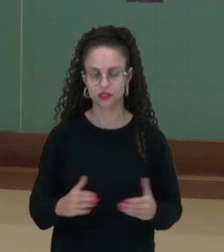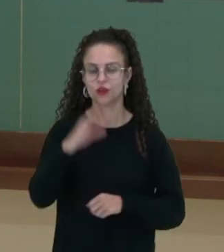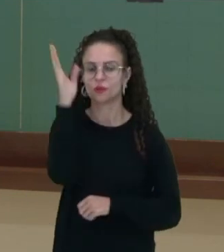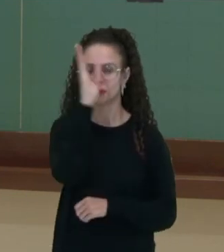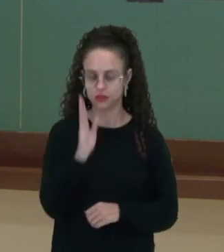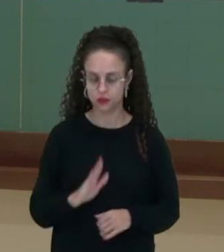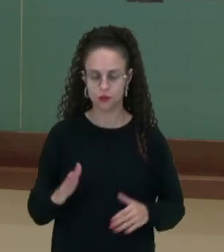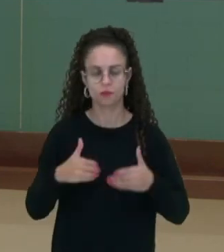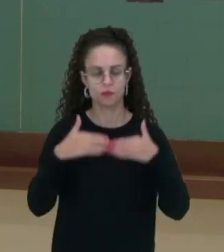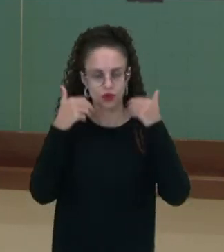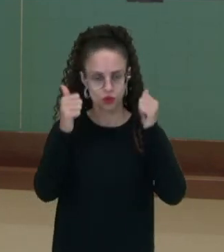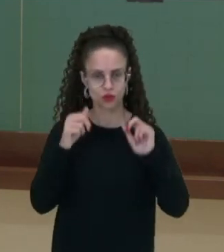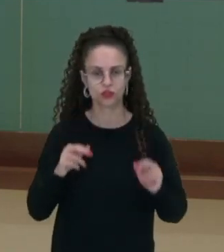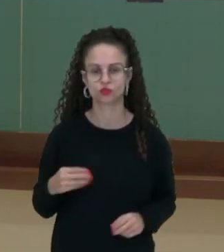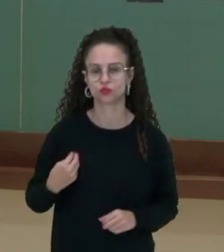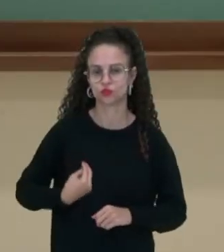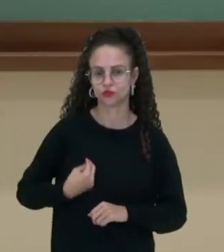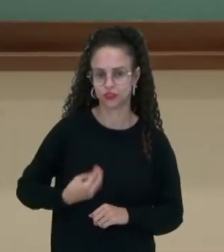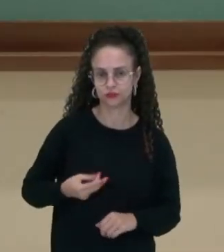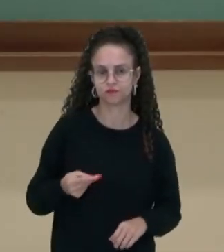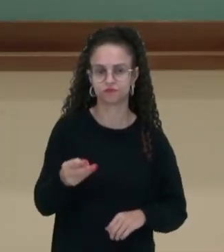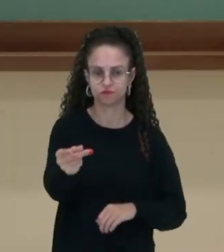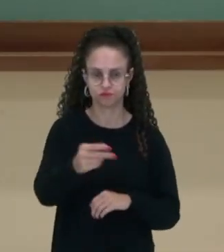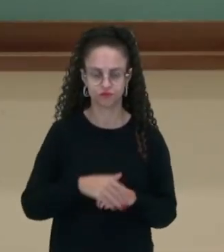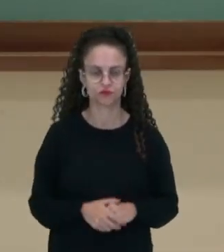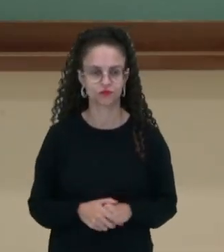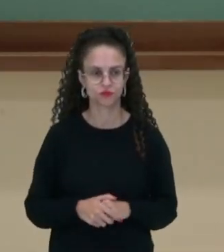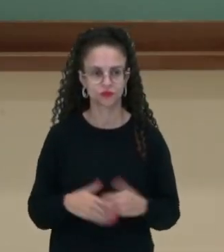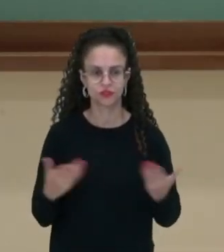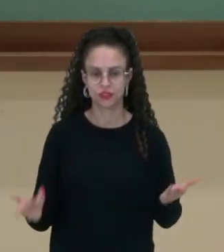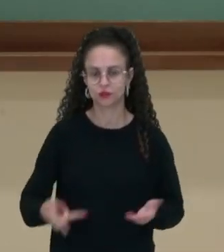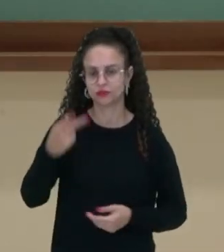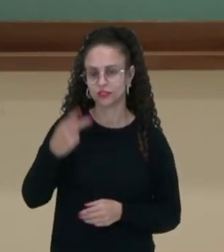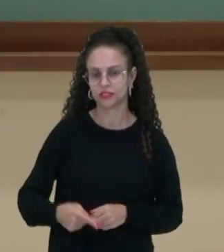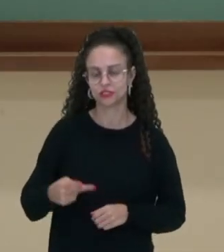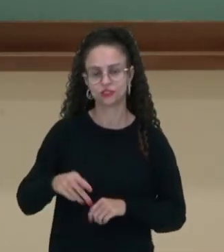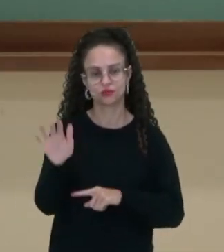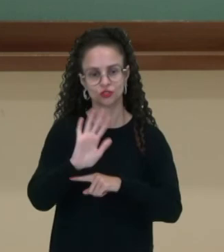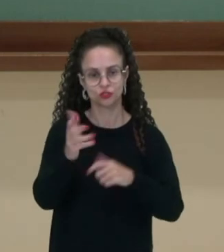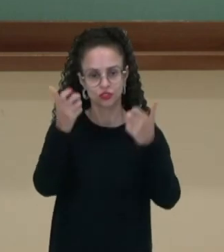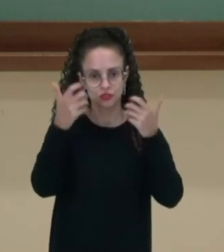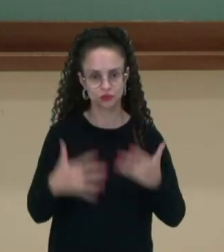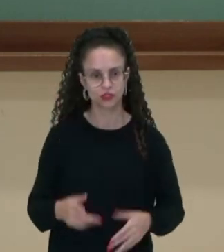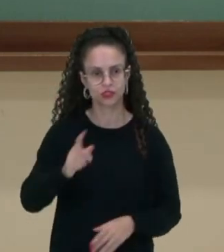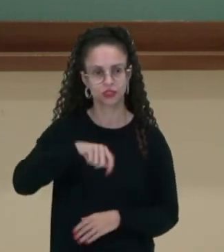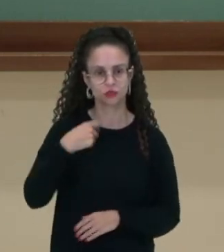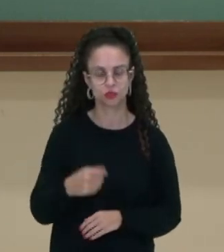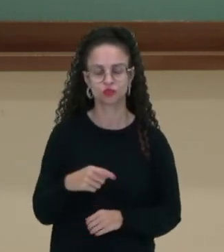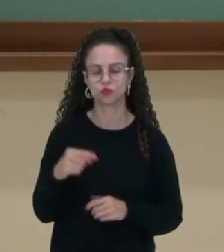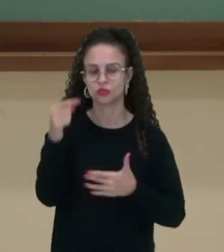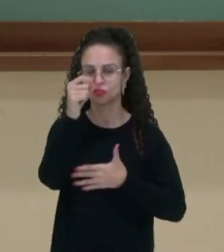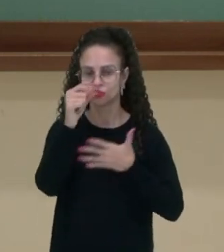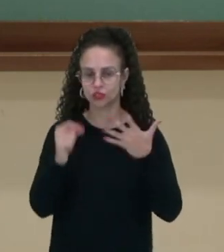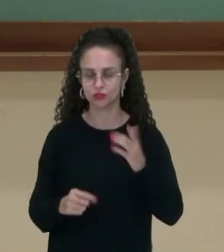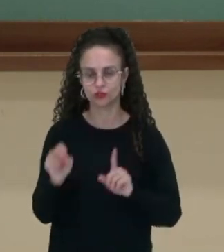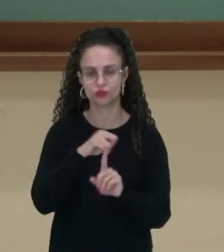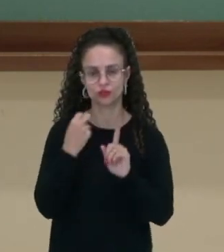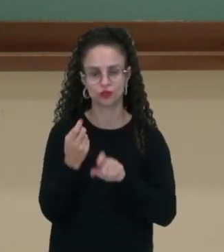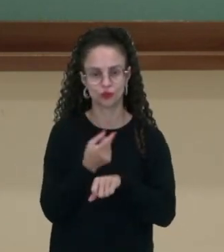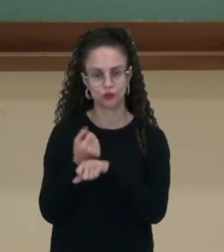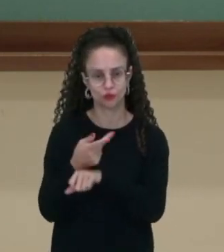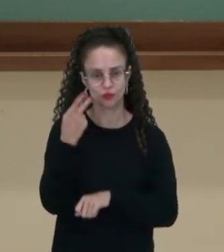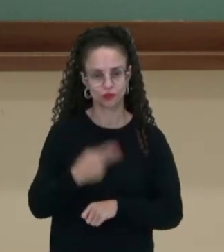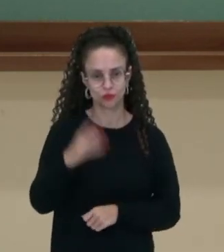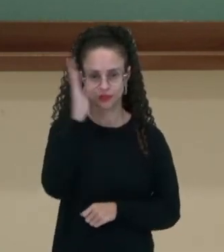melhorando a sua expectativa de vida, tá bom? Muito bem. Então nesse vídeo falamos então sobre os indicadores socioeconômicos do nosso país.